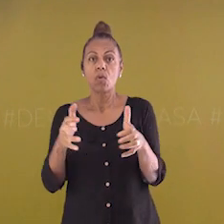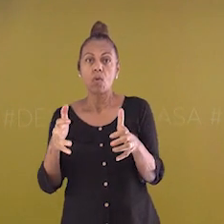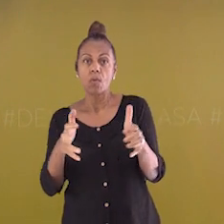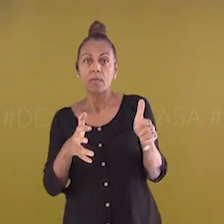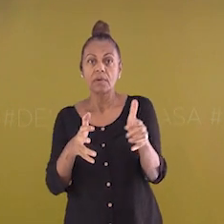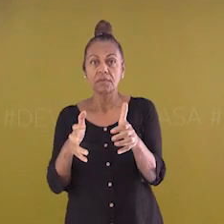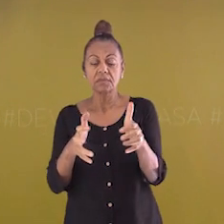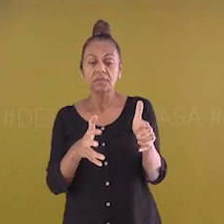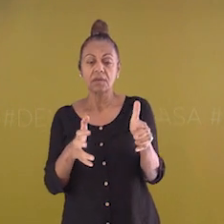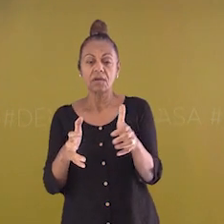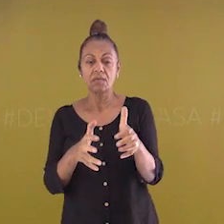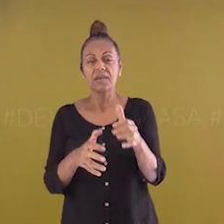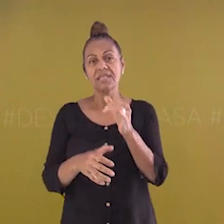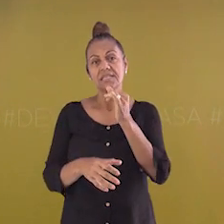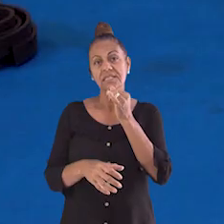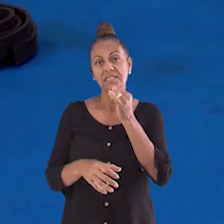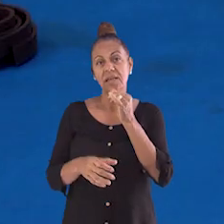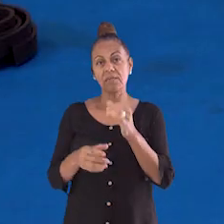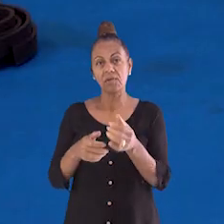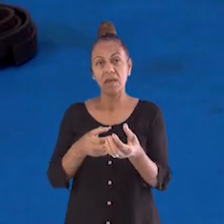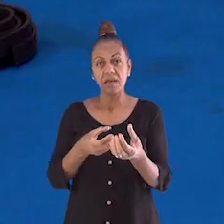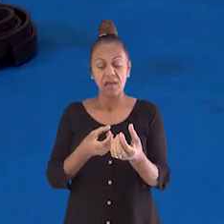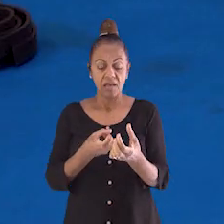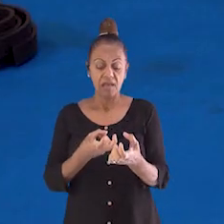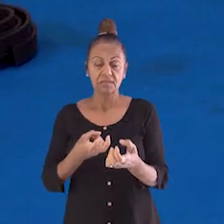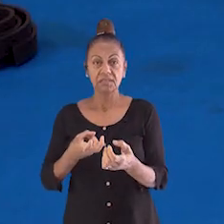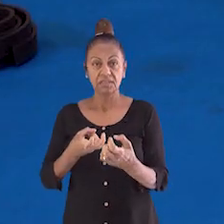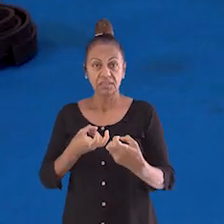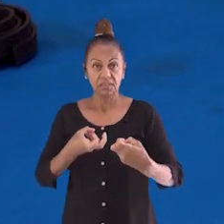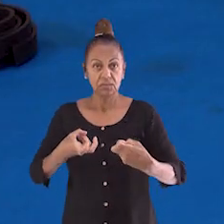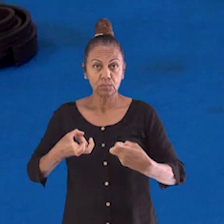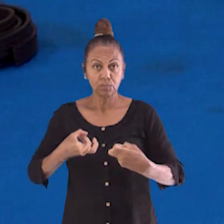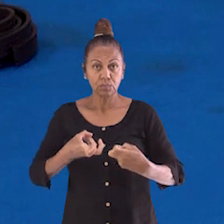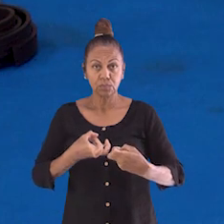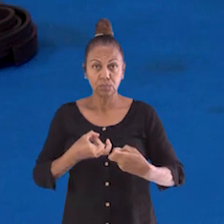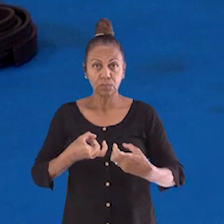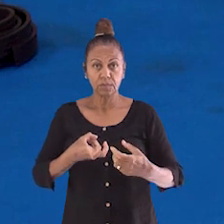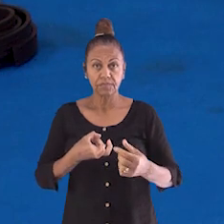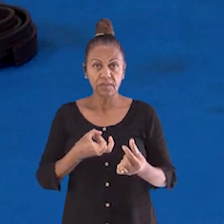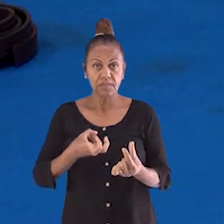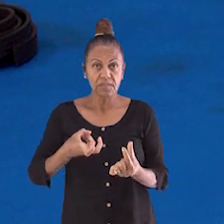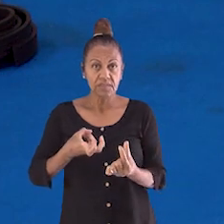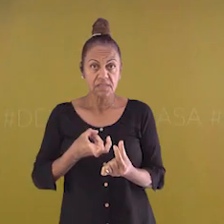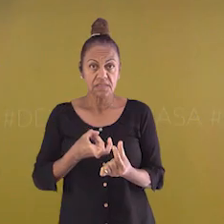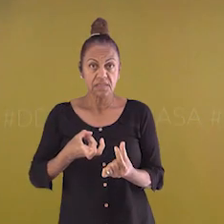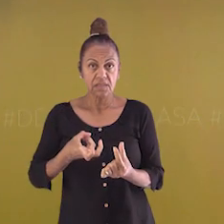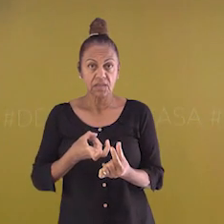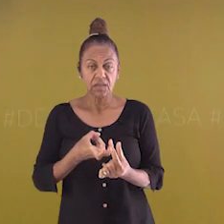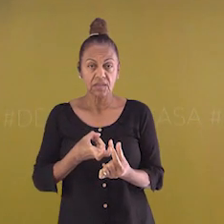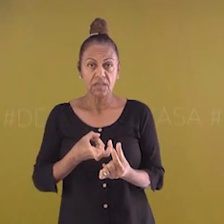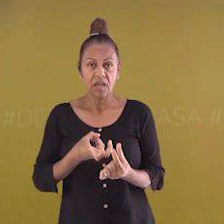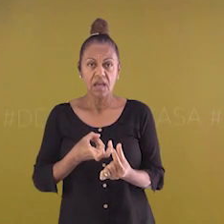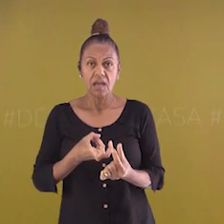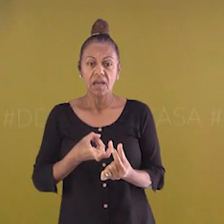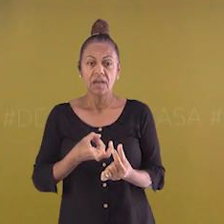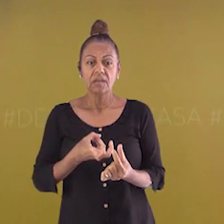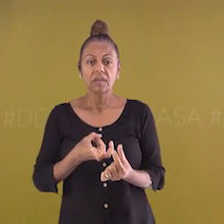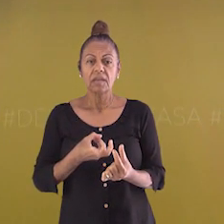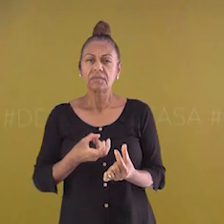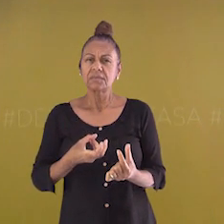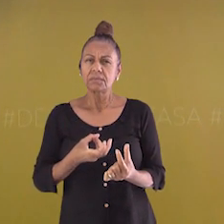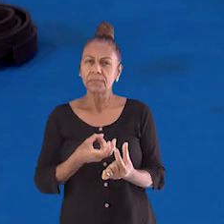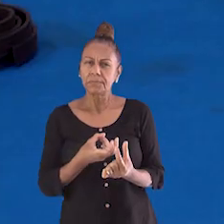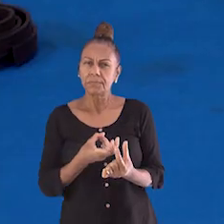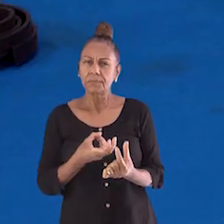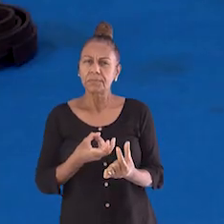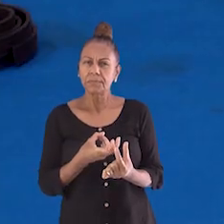também é feito de matéria, eu tampo a ponta do êmbolo e comprimo. Chega um momento que eu não consigo mais empurrar o